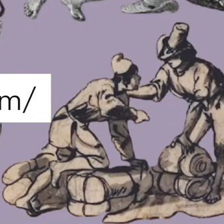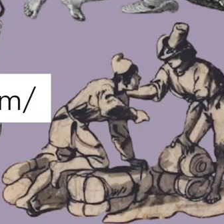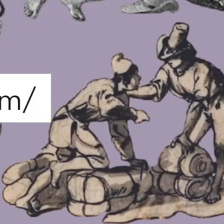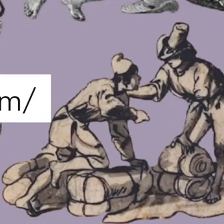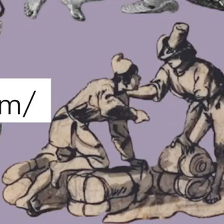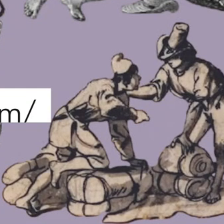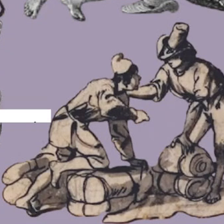Obrigado. Obrigado. Obrigado. Obrigado.